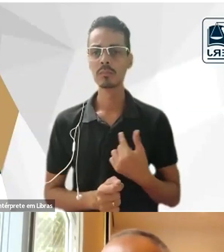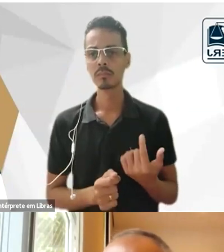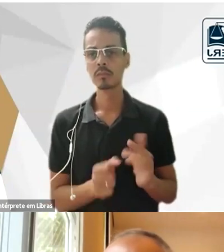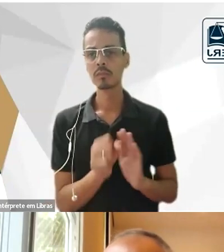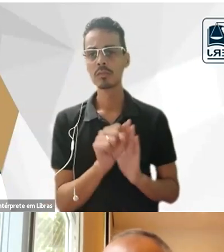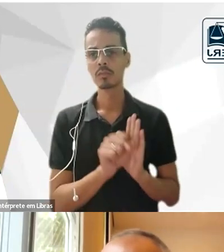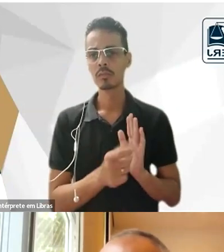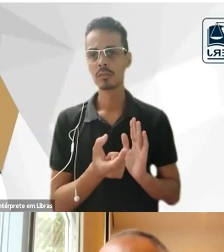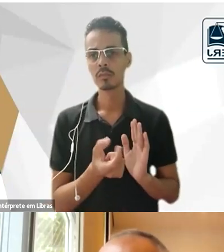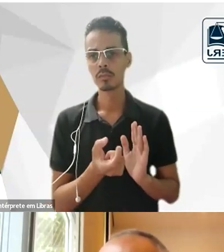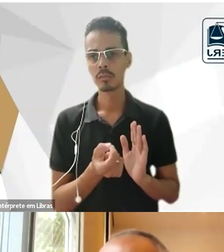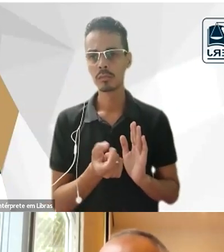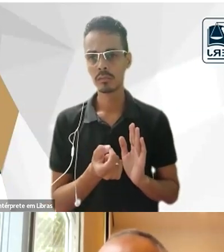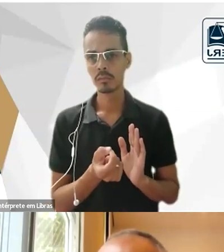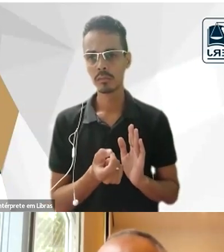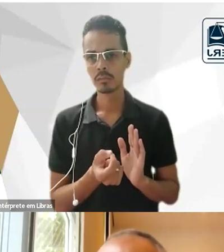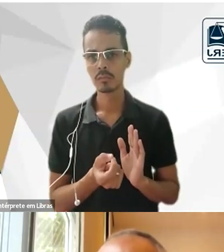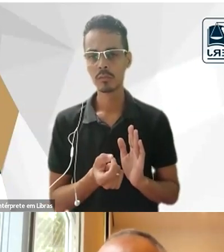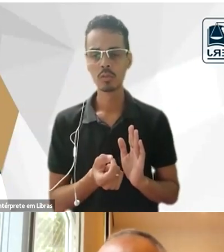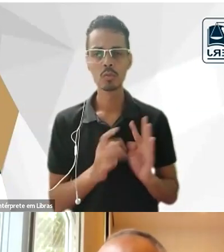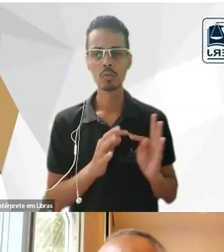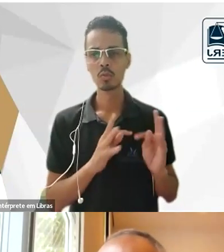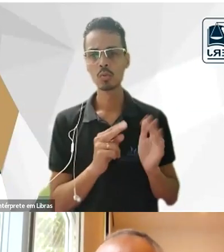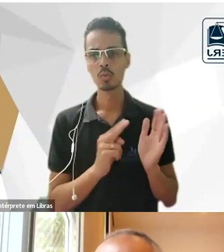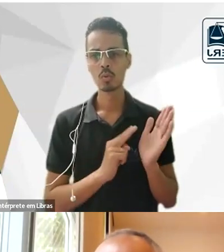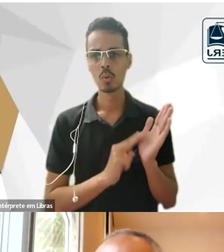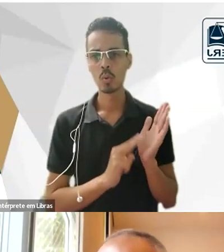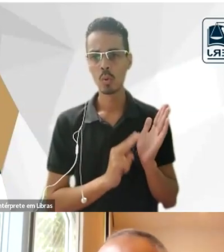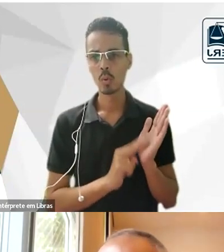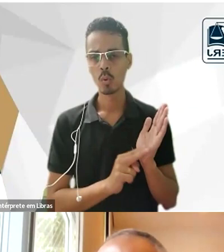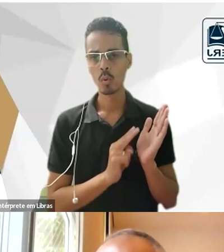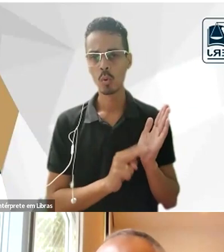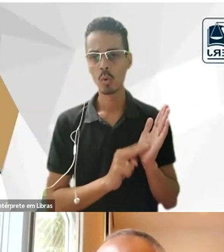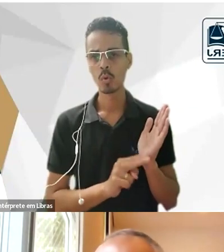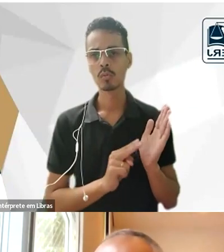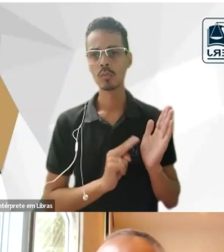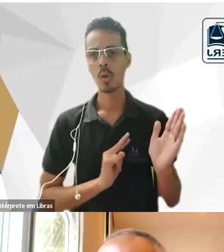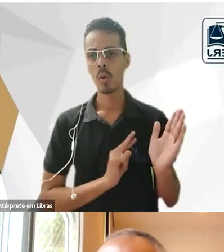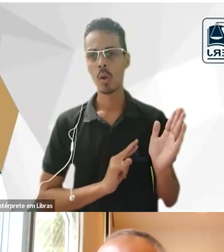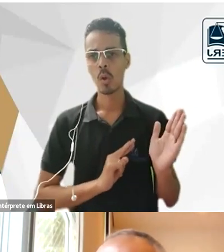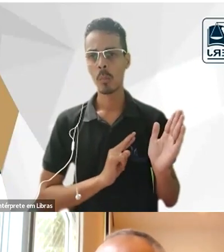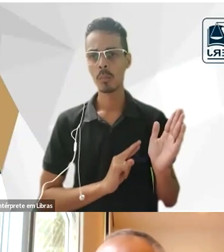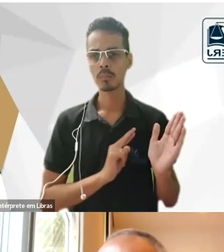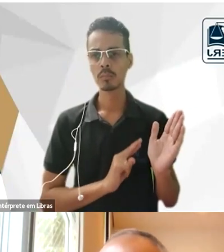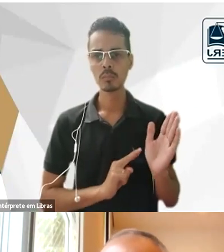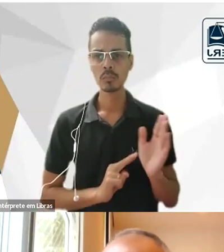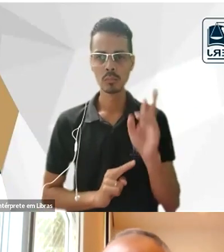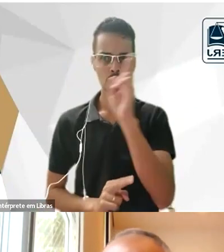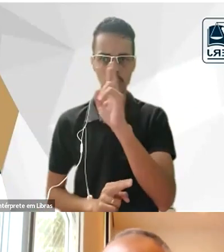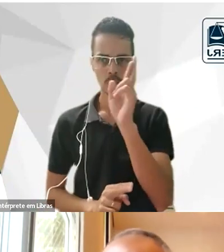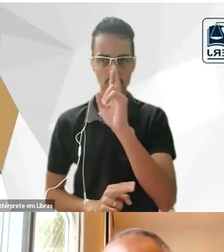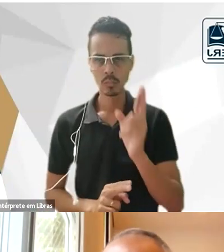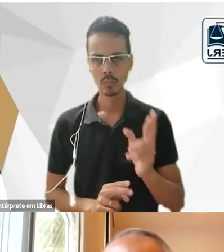autores romancistas cursos com traduções francesas quer dizer de francês para o corpo do gays não eram